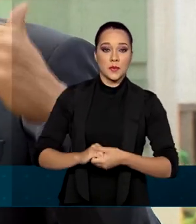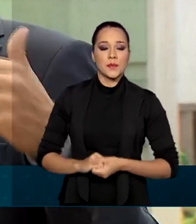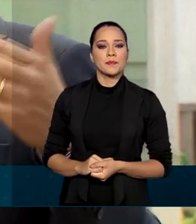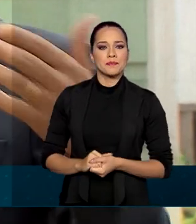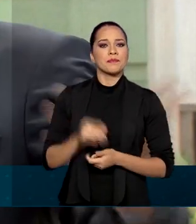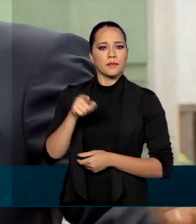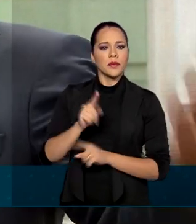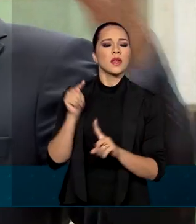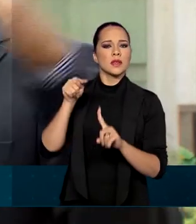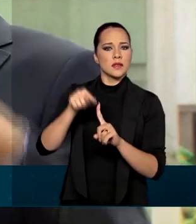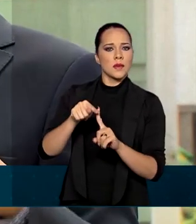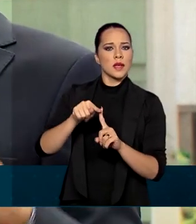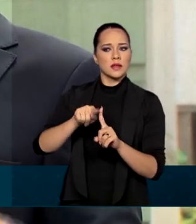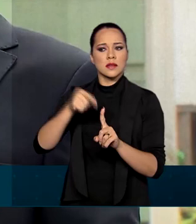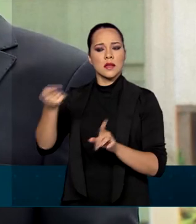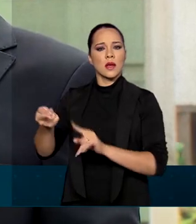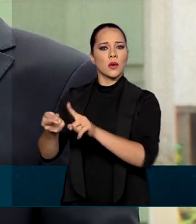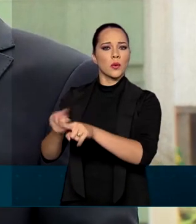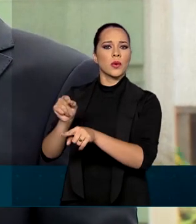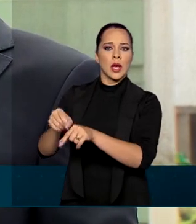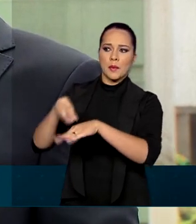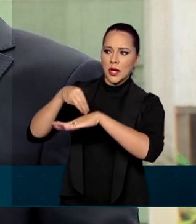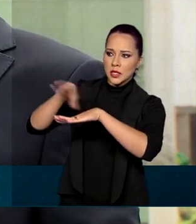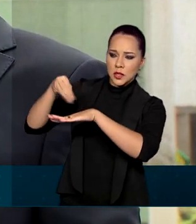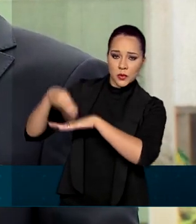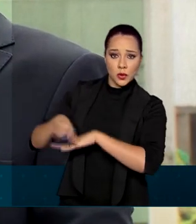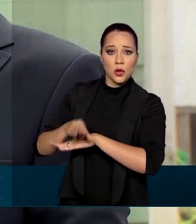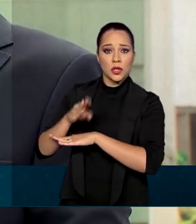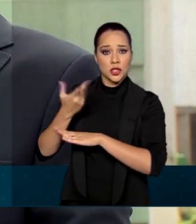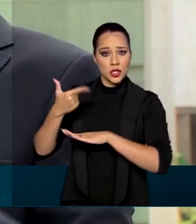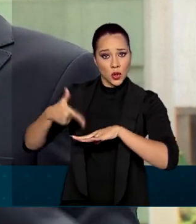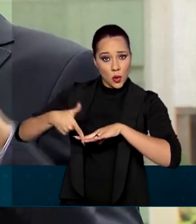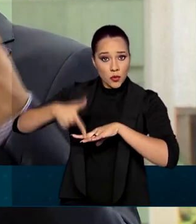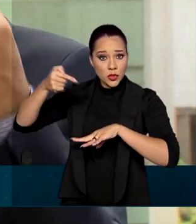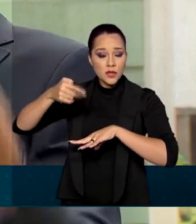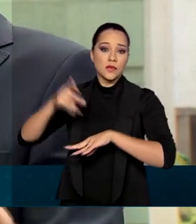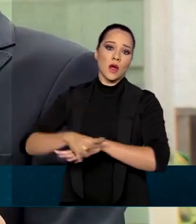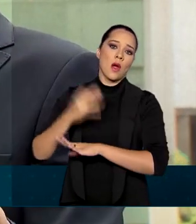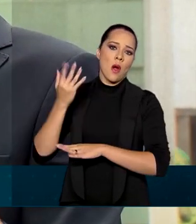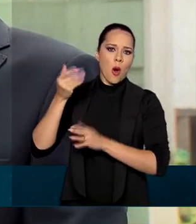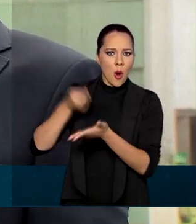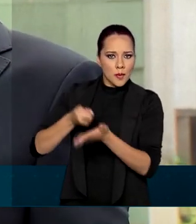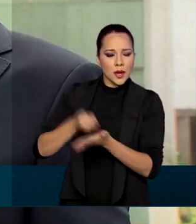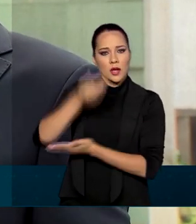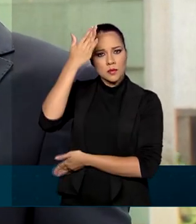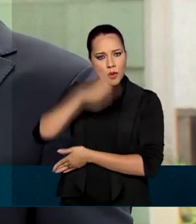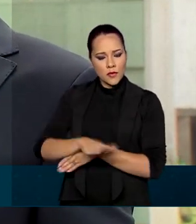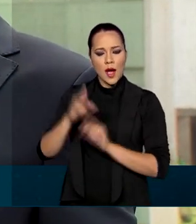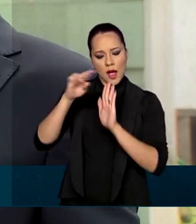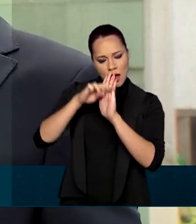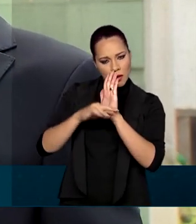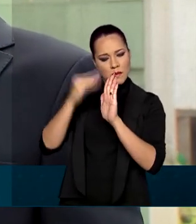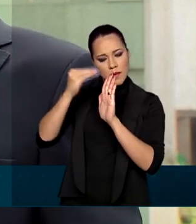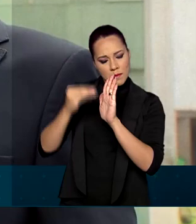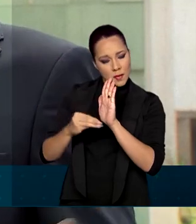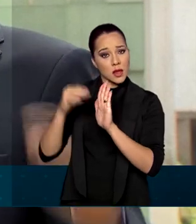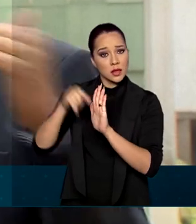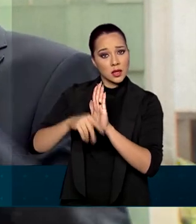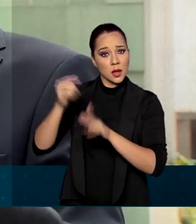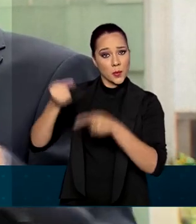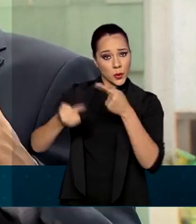essas metas se desdobram em metas para os distribuidores de combustível, que são obrigados a comprovar a sua regularidade dentro da política.